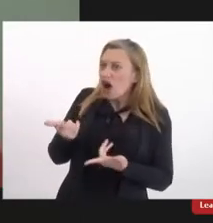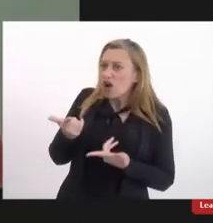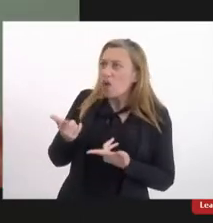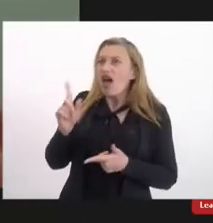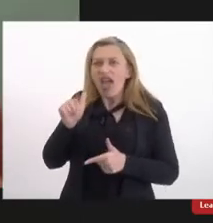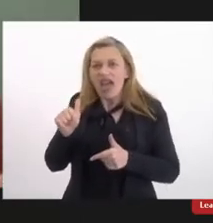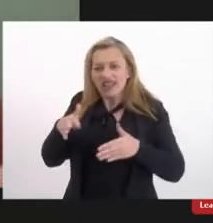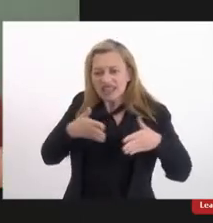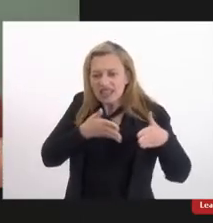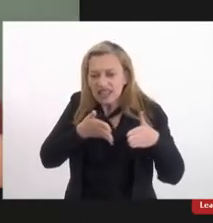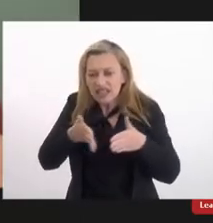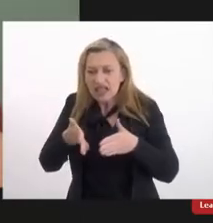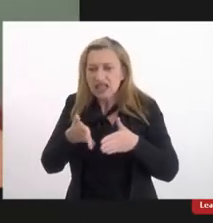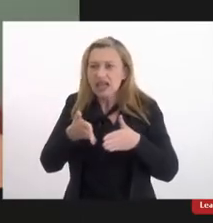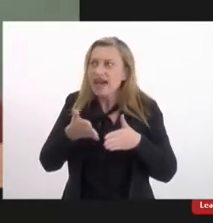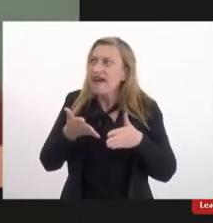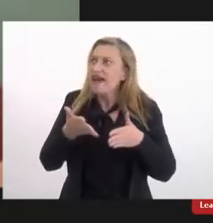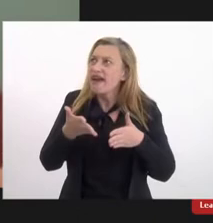nessa